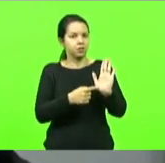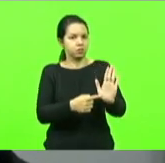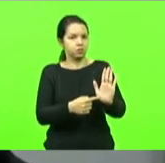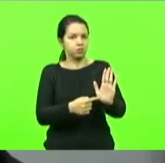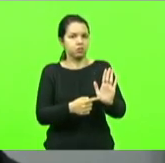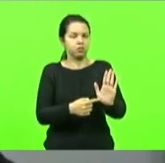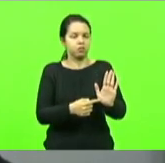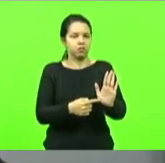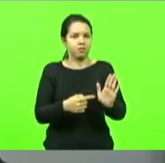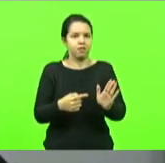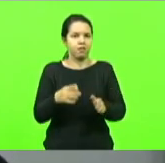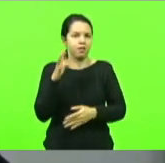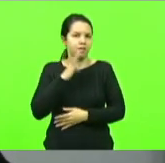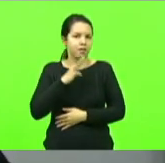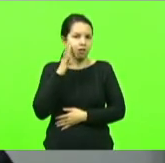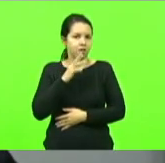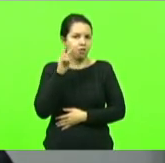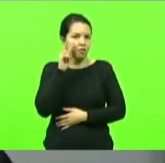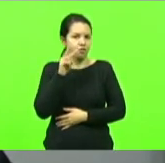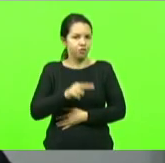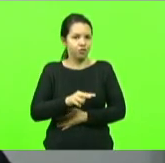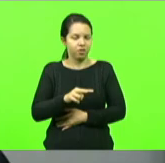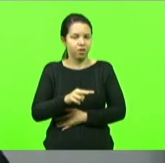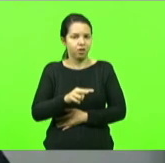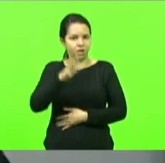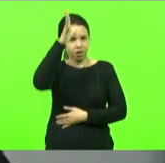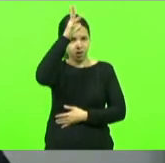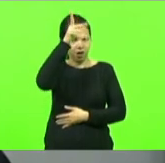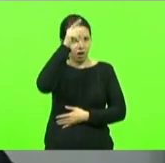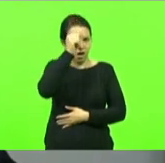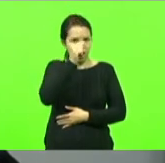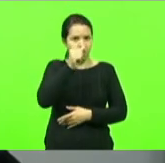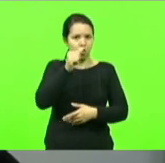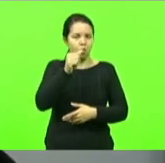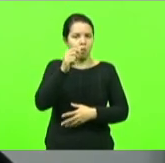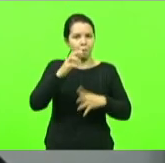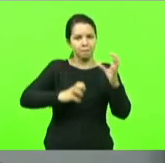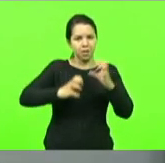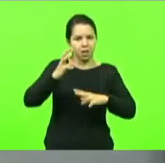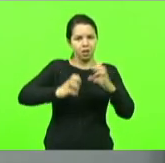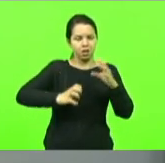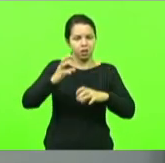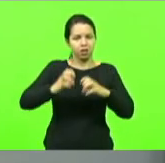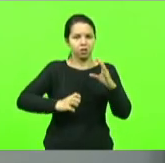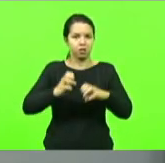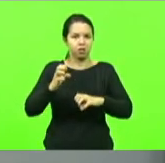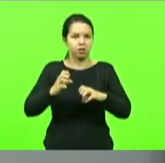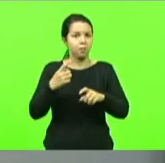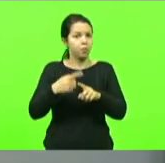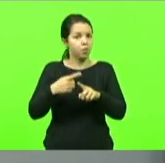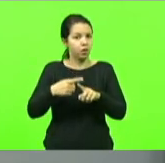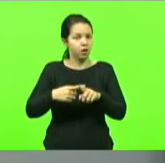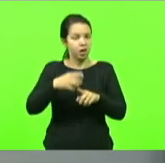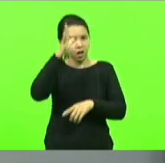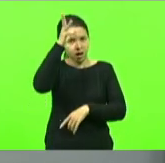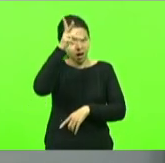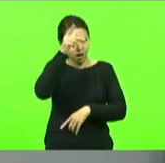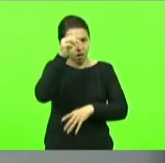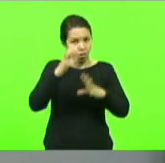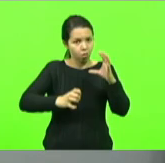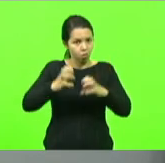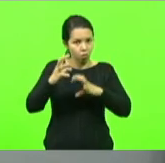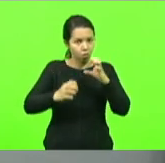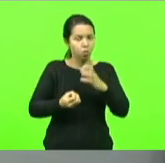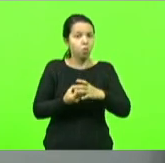divertido ver o Marrinha de Galo. e isso me assusta muito. Porque a Rinha de Galo, ela surgiu para estimular